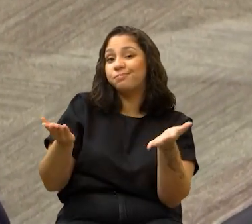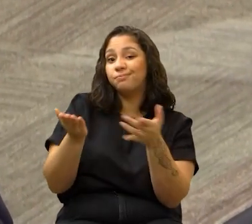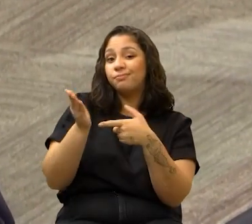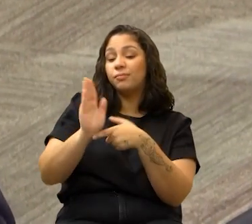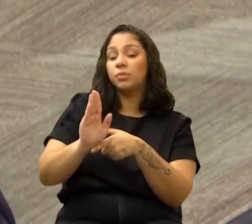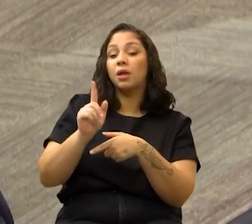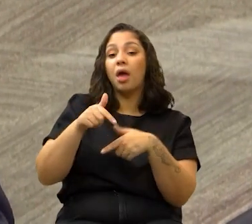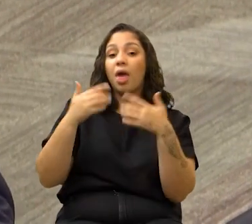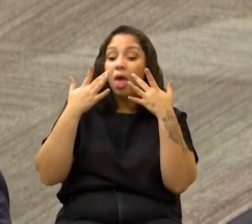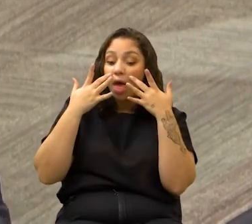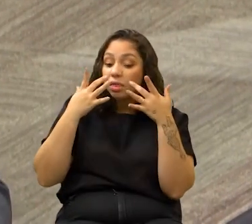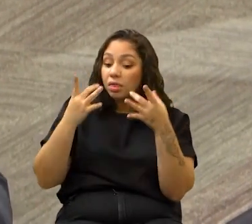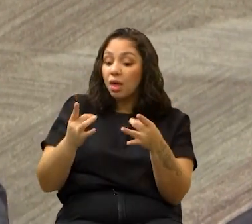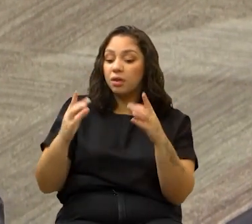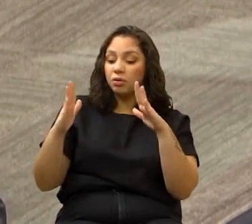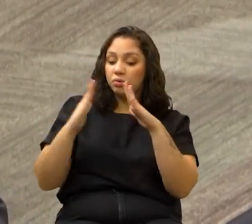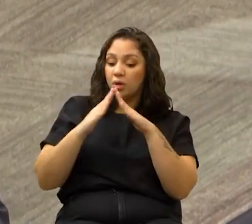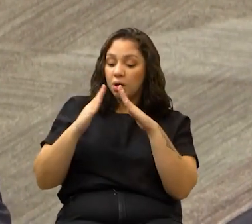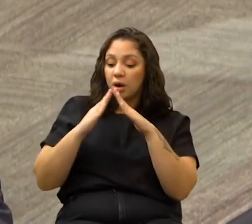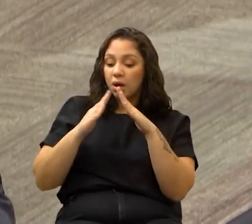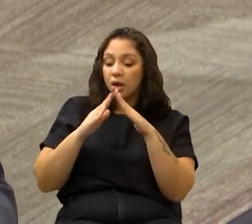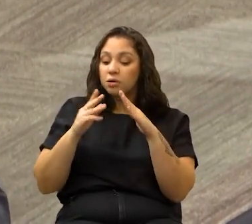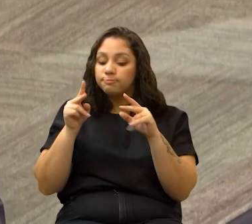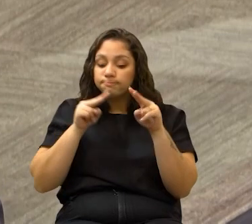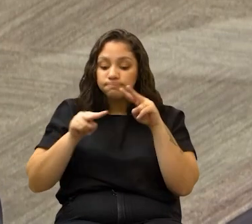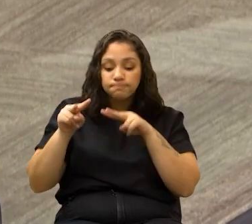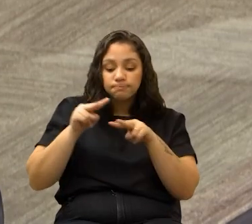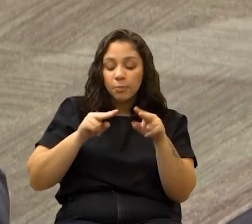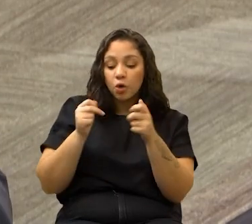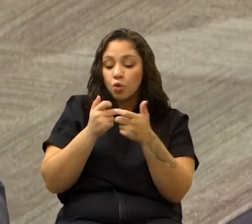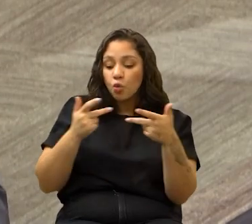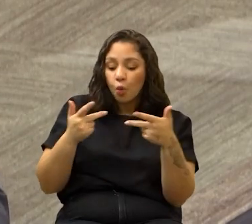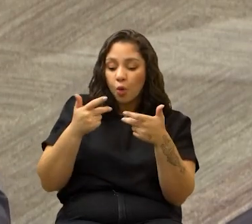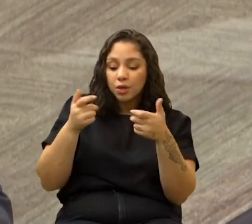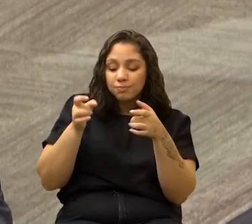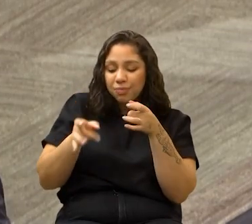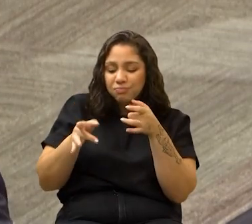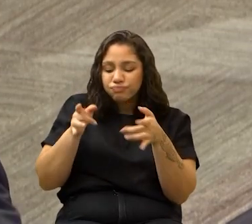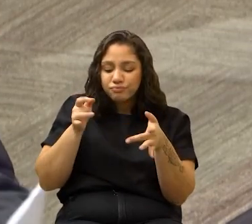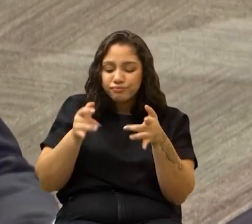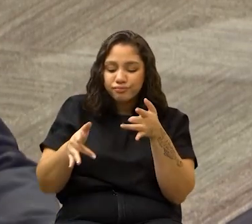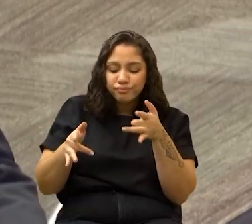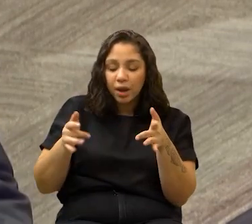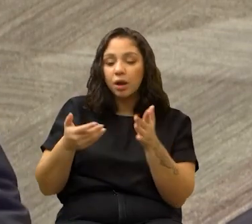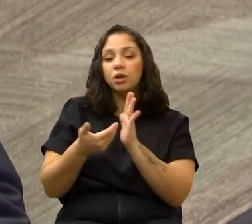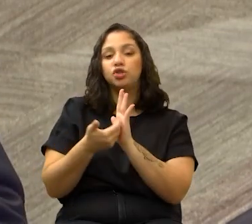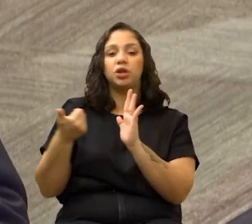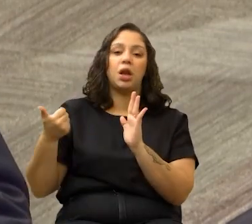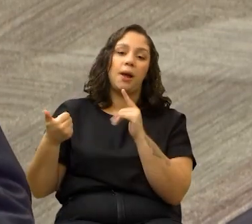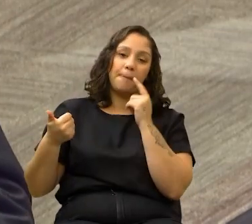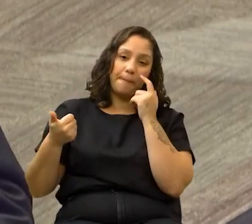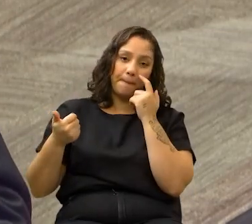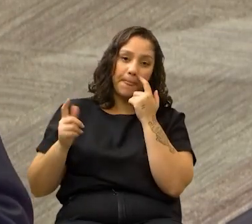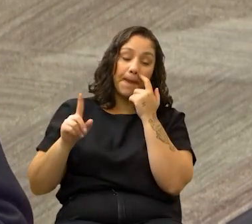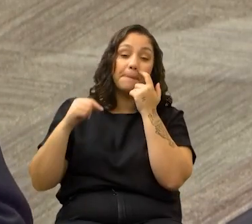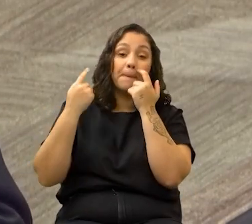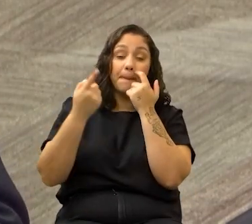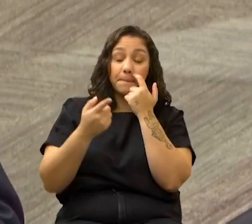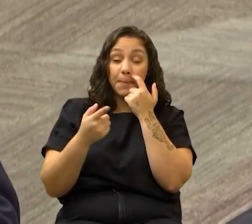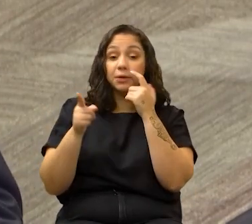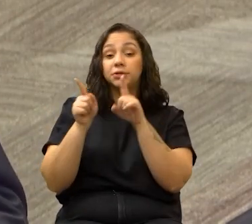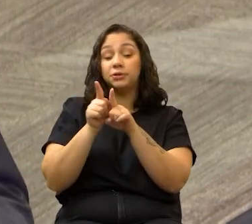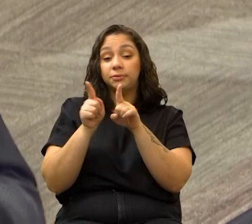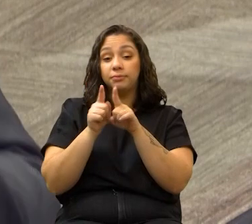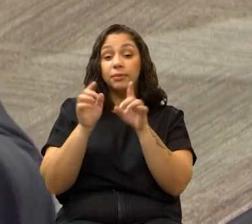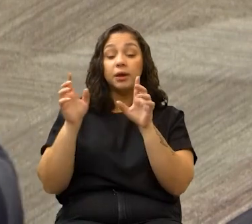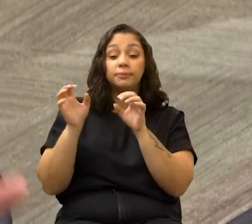fazer para contribuir é estar atento e olhar e eliminar os criadores dentro das nossas casas. E, a partir daí,